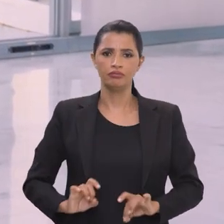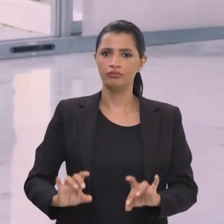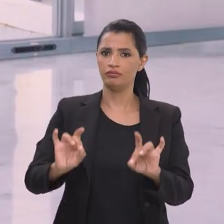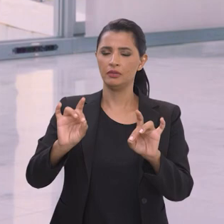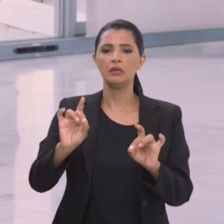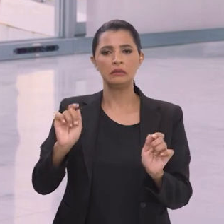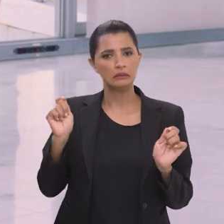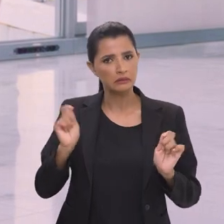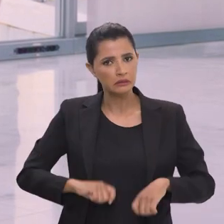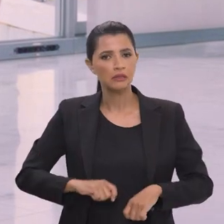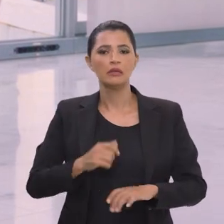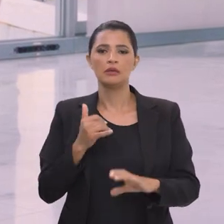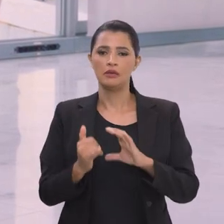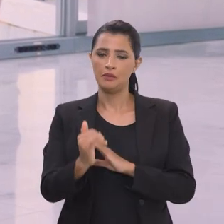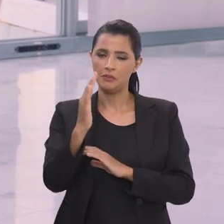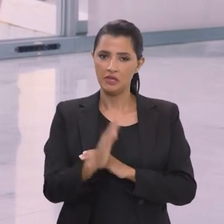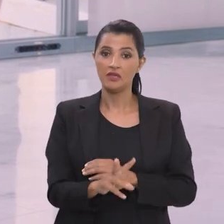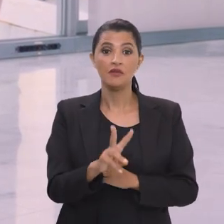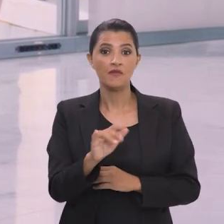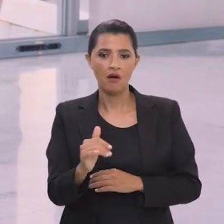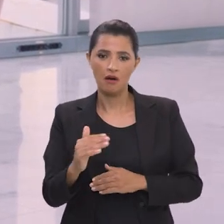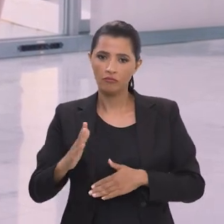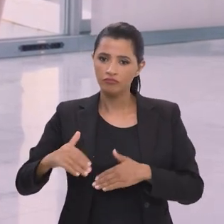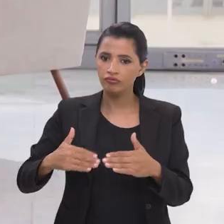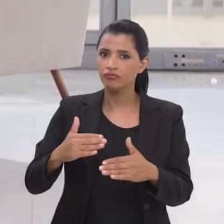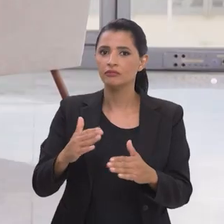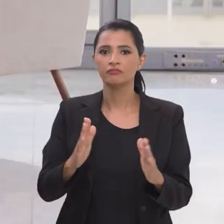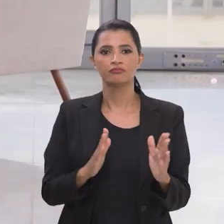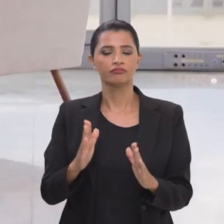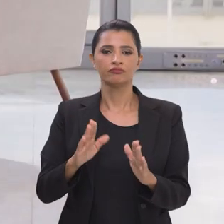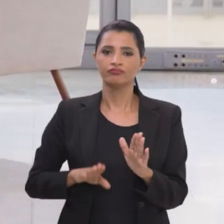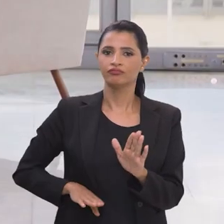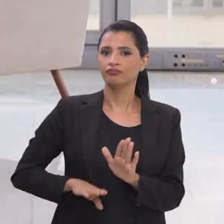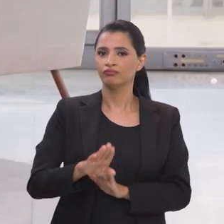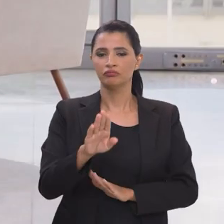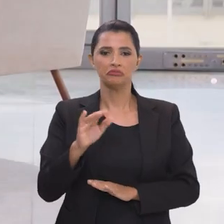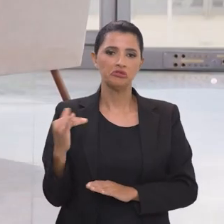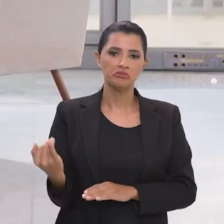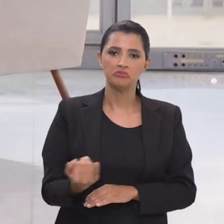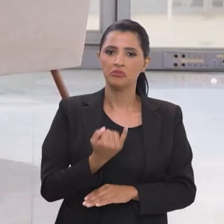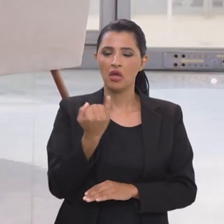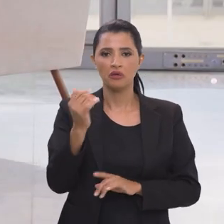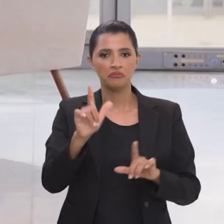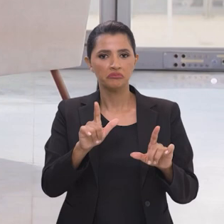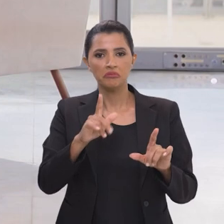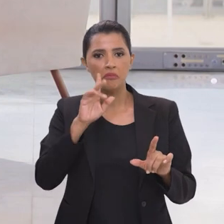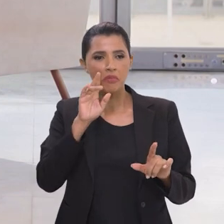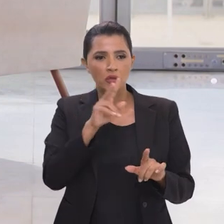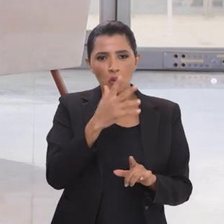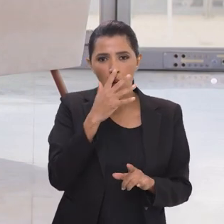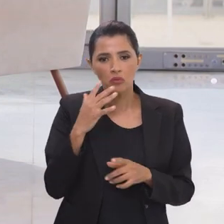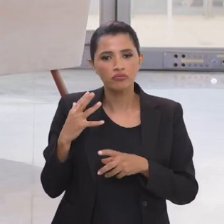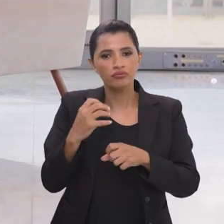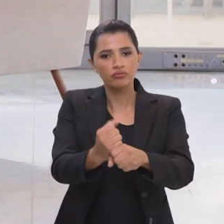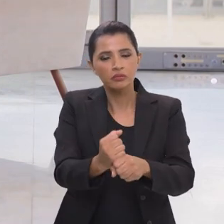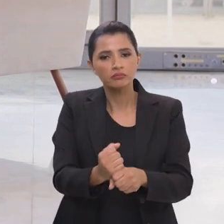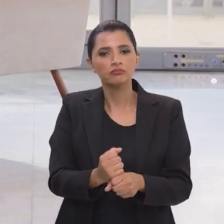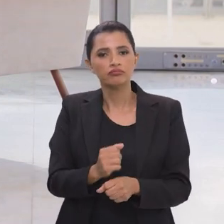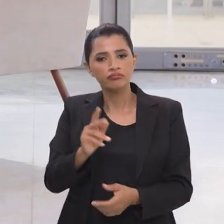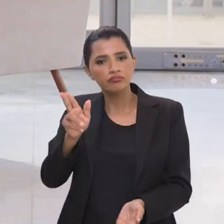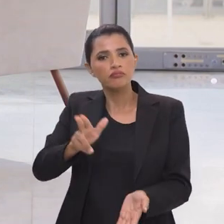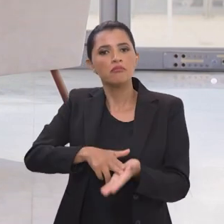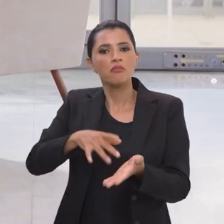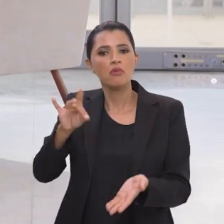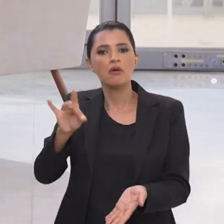qualidade e eu tenho certeza que a EBC vai sim no próximo período crescer em termos de relevância de audiência de importante